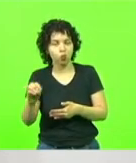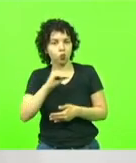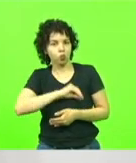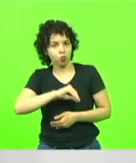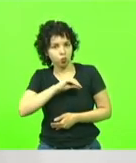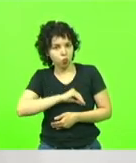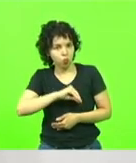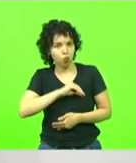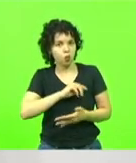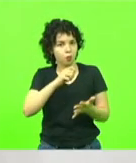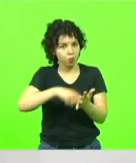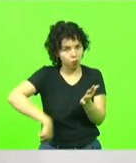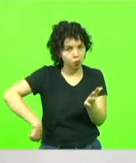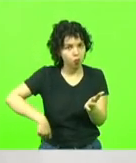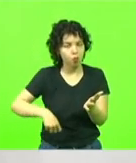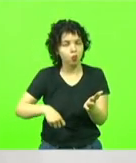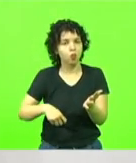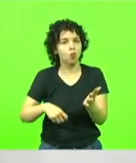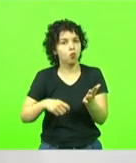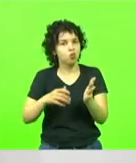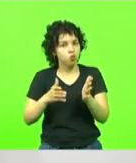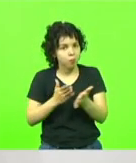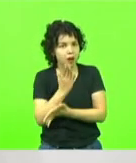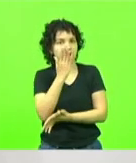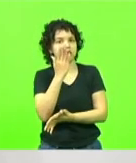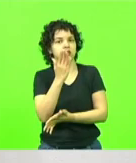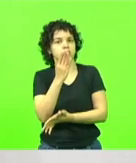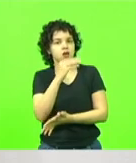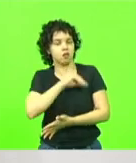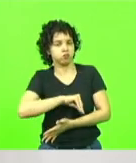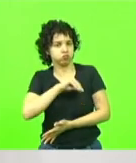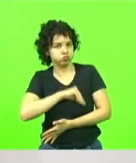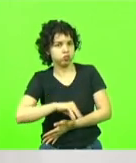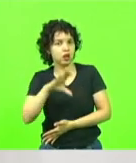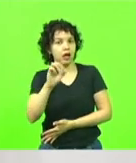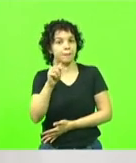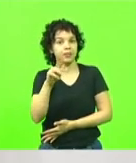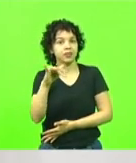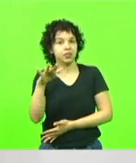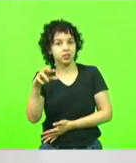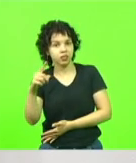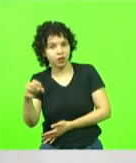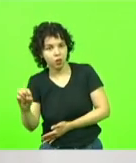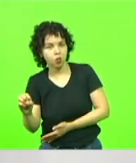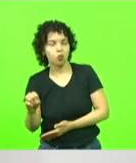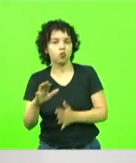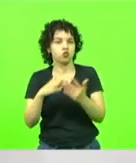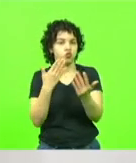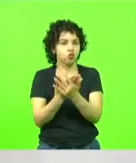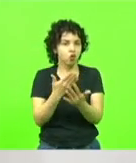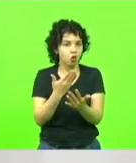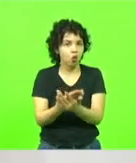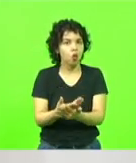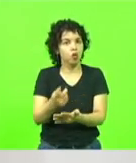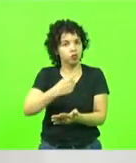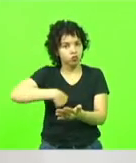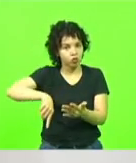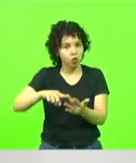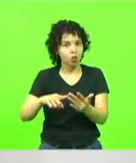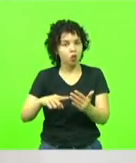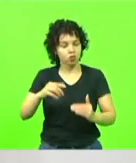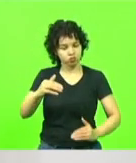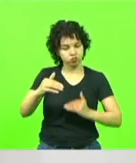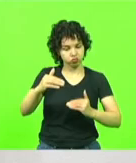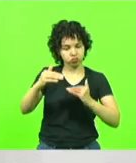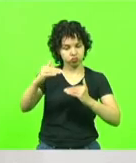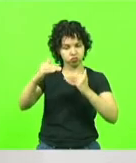passa no concurso público, ele já passa recebendo como capitão, já na escola, como capitão. E nós chegamos a capitão na metade da carreira.